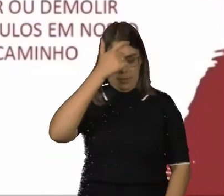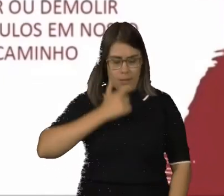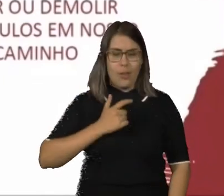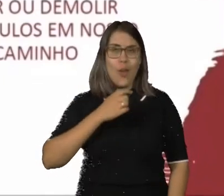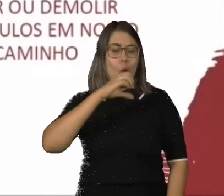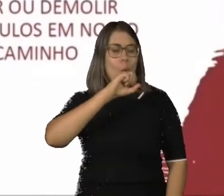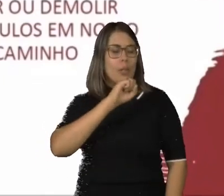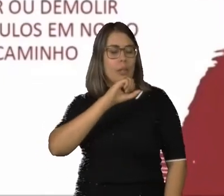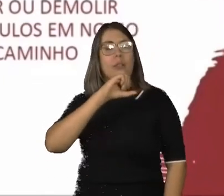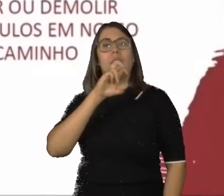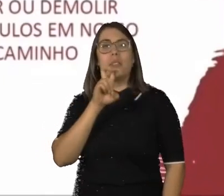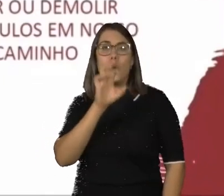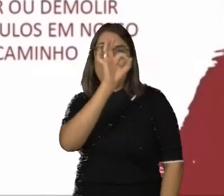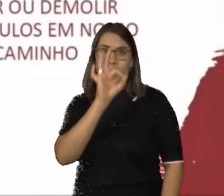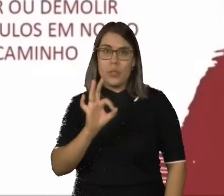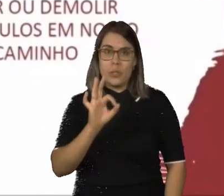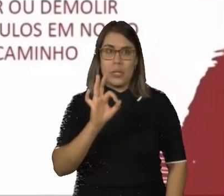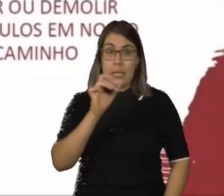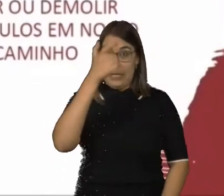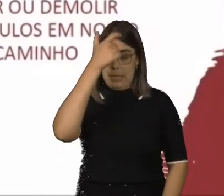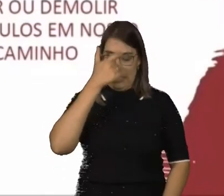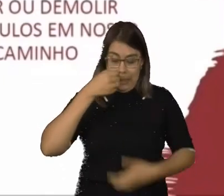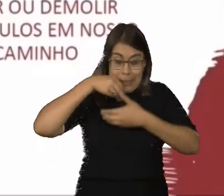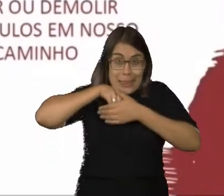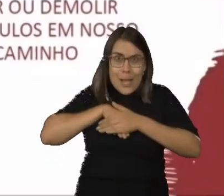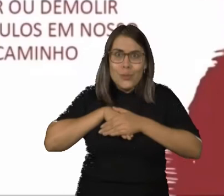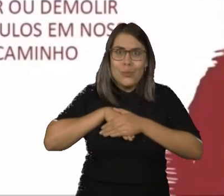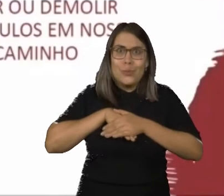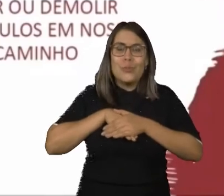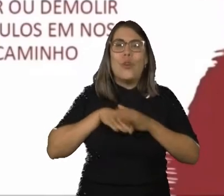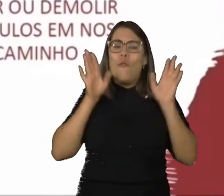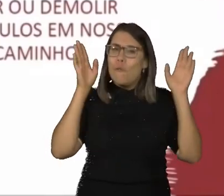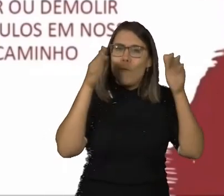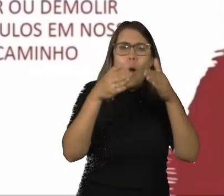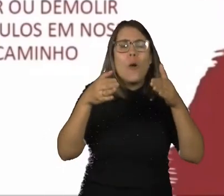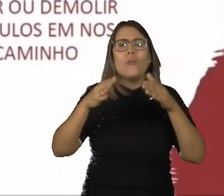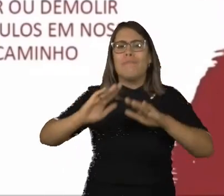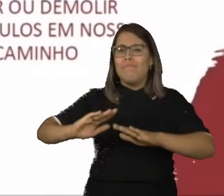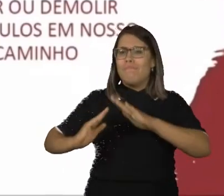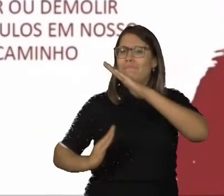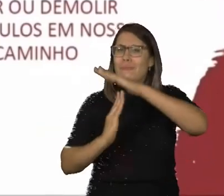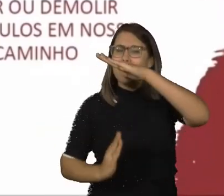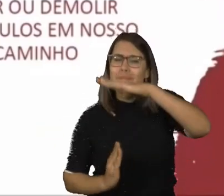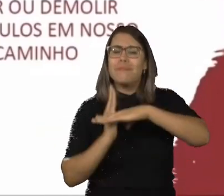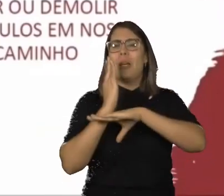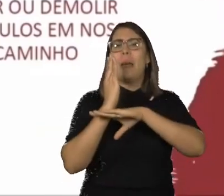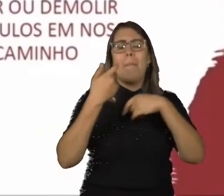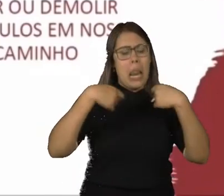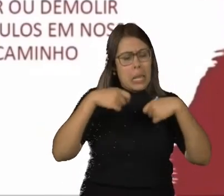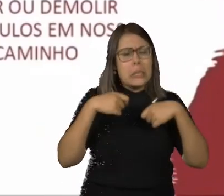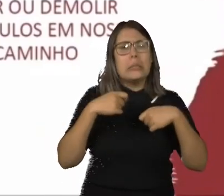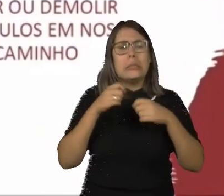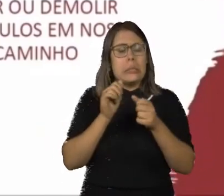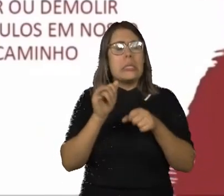85% das coisas dependem dos nossos recursos internos, foco, superação, acessar essas competências,